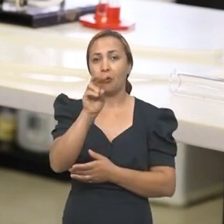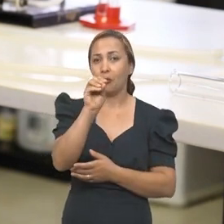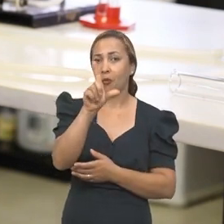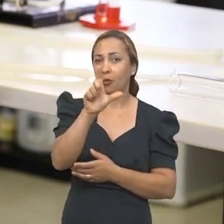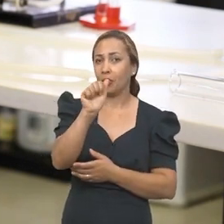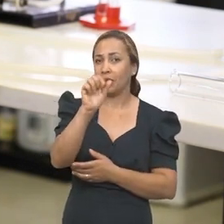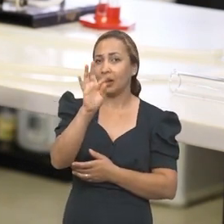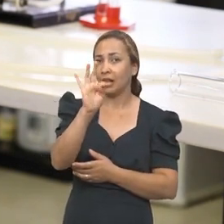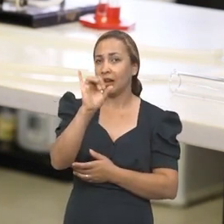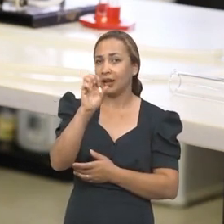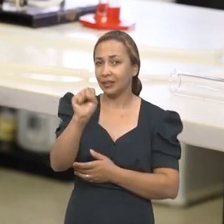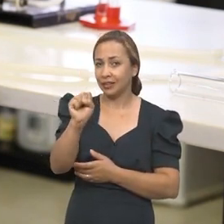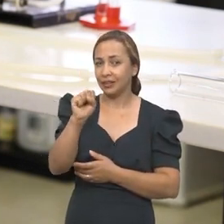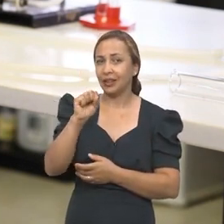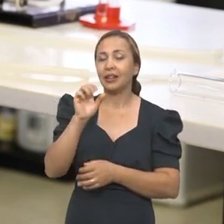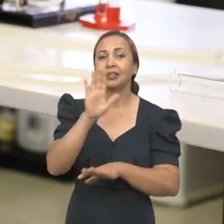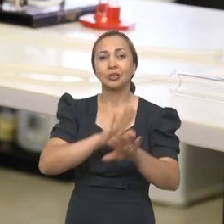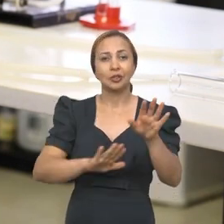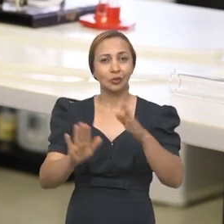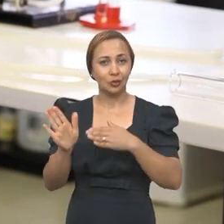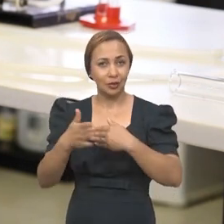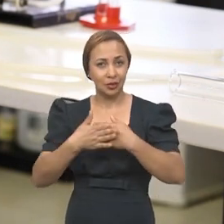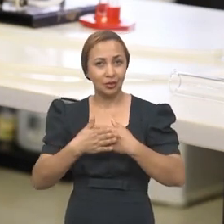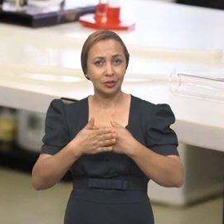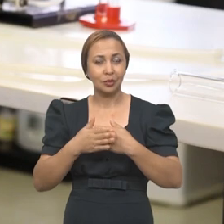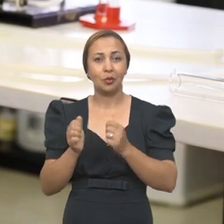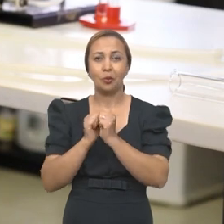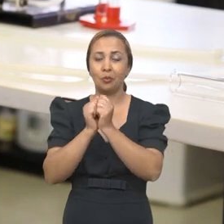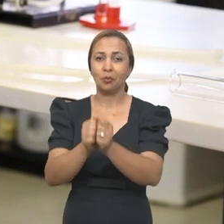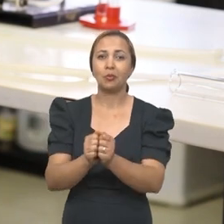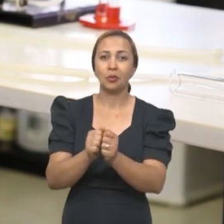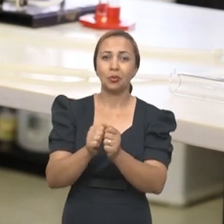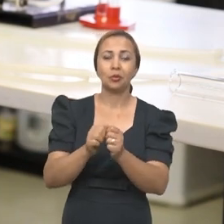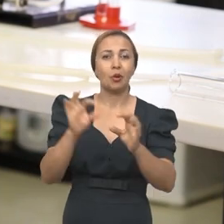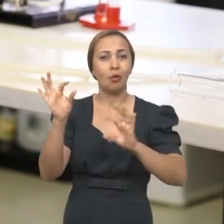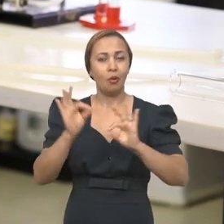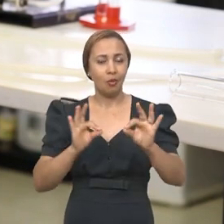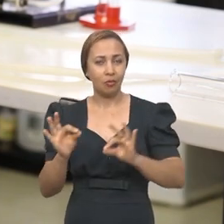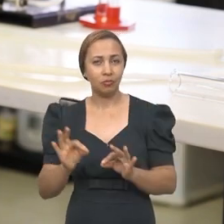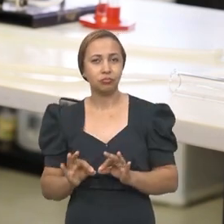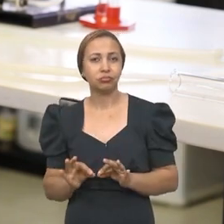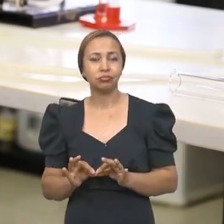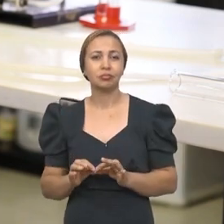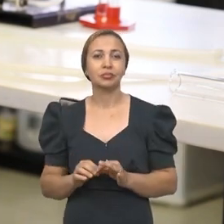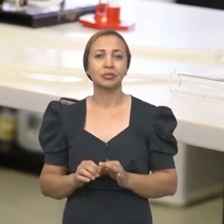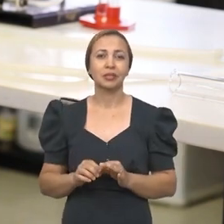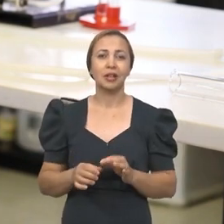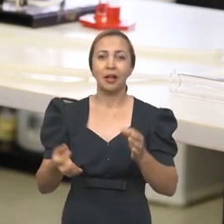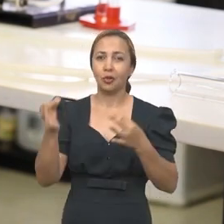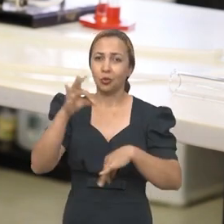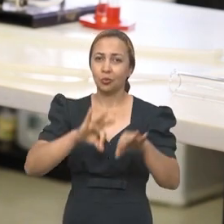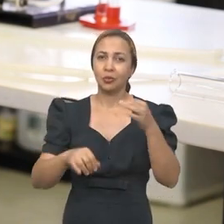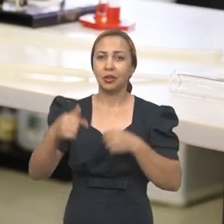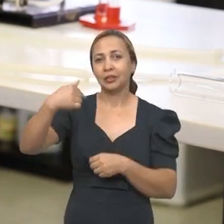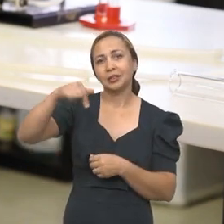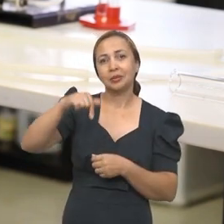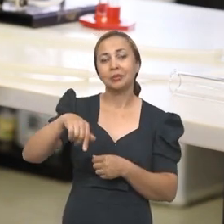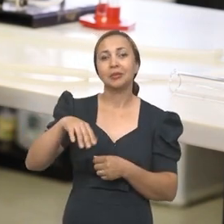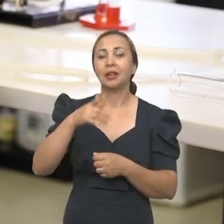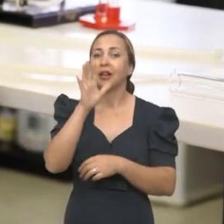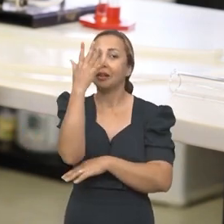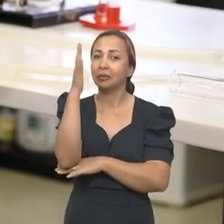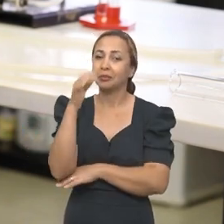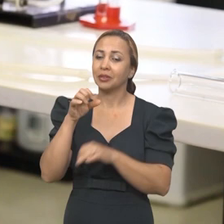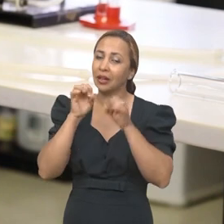voláteis de defesa. Então, compostos, orgânicos, né? Substâncias químicas que as plantas